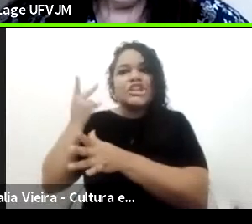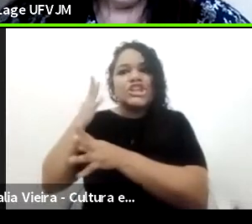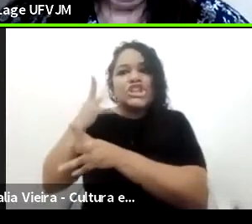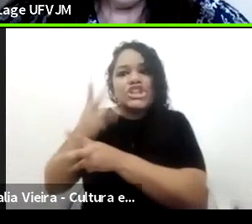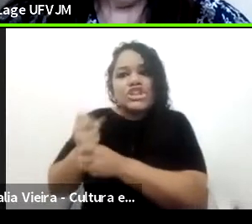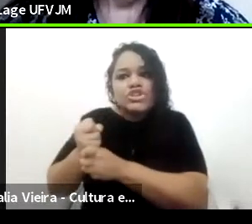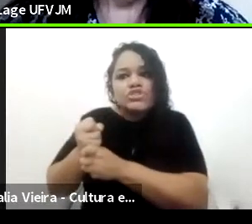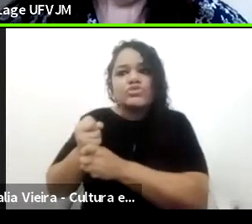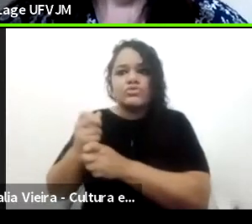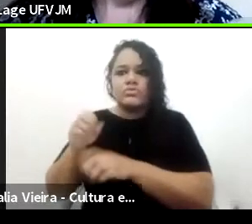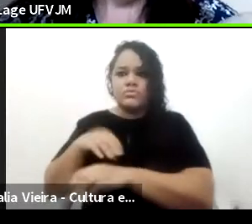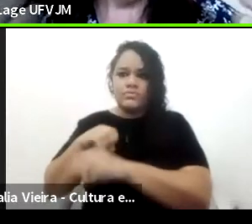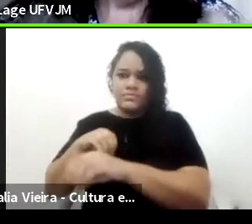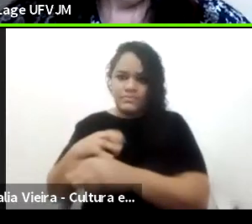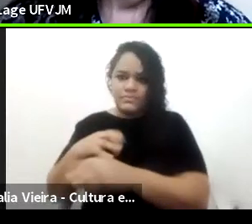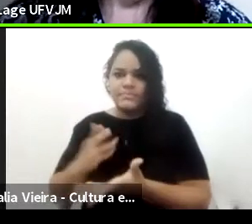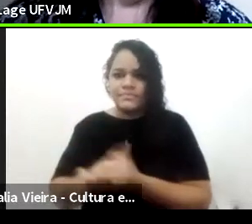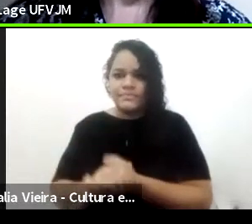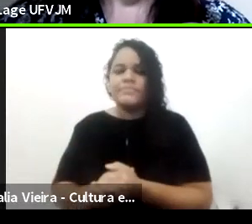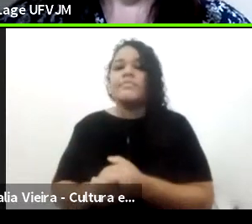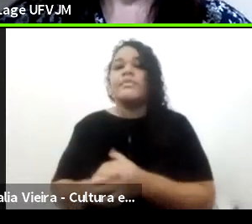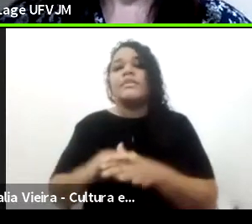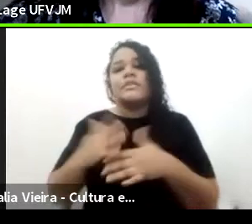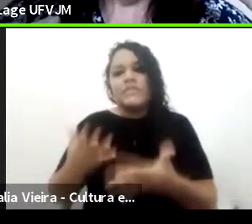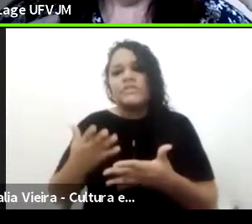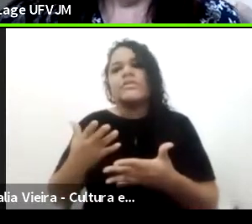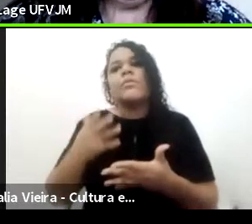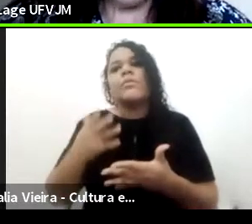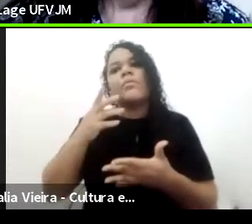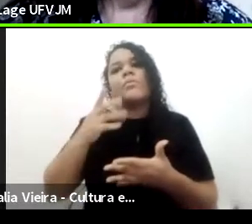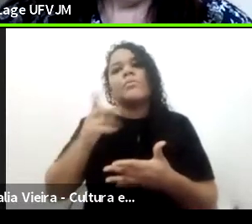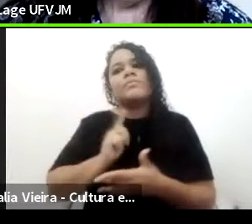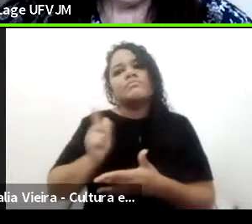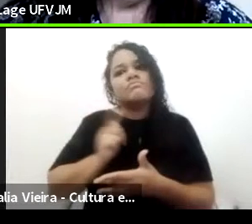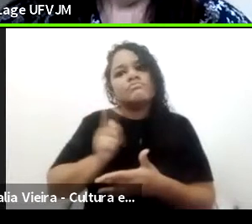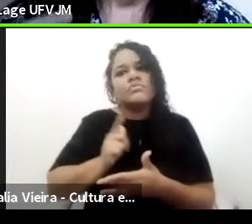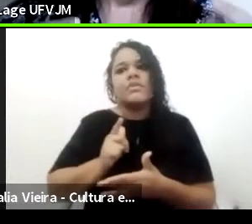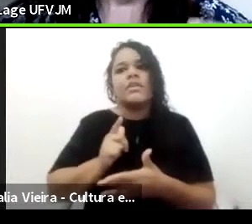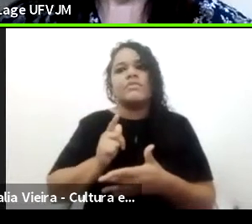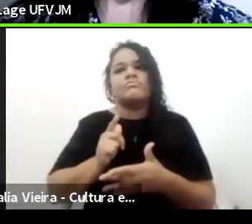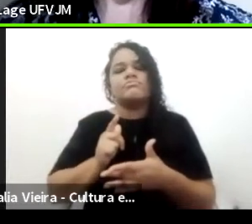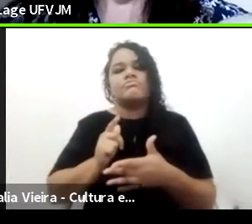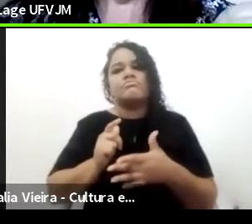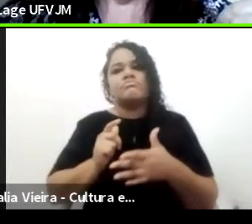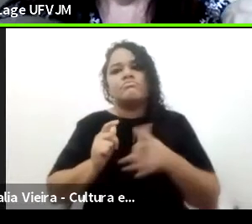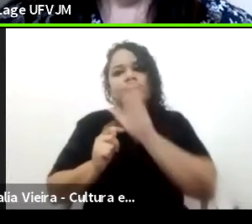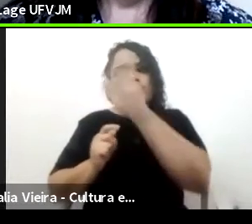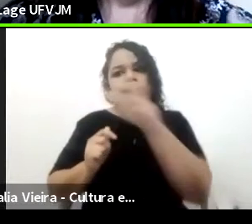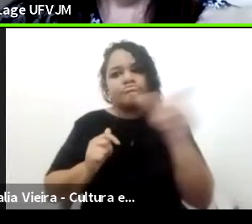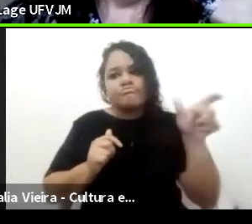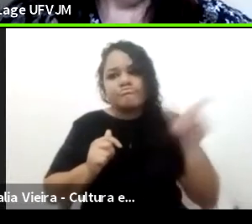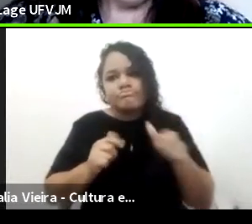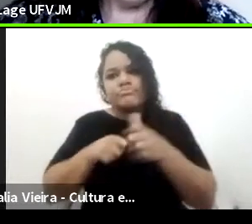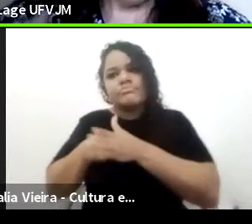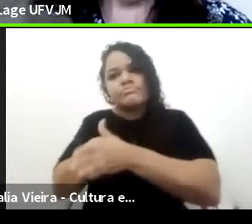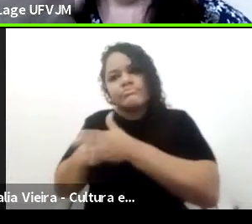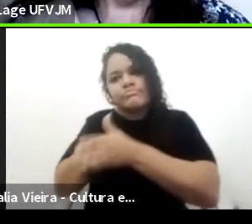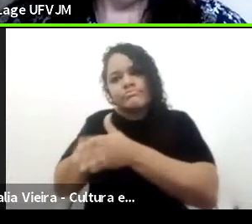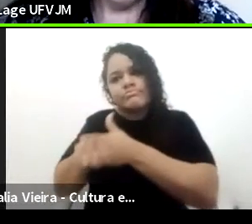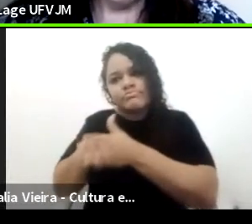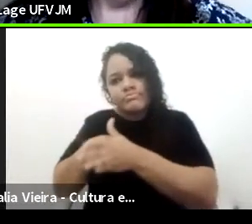o movimento de pesquisadores voltados para a história da educação, que se dizem, se